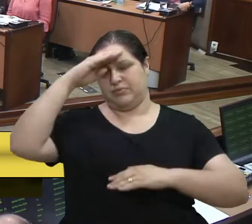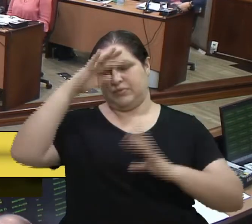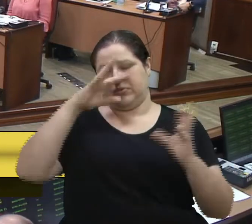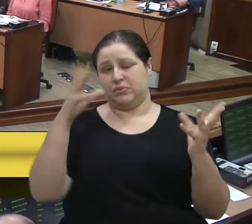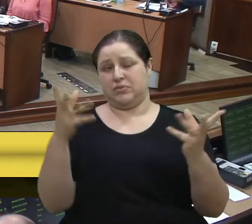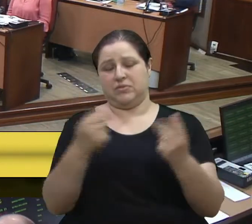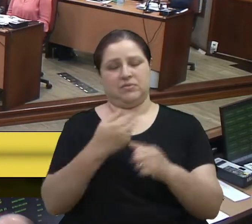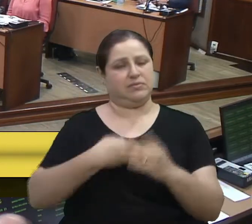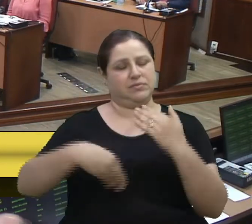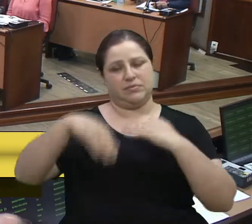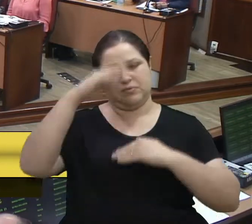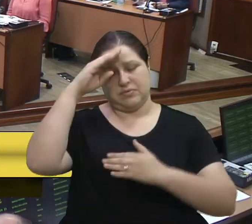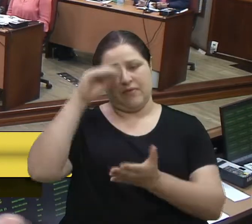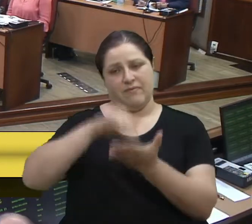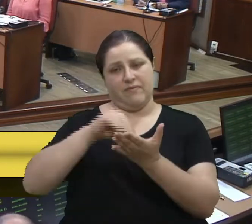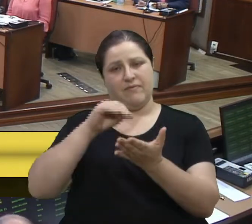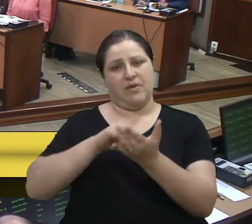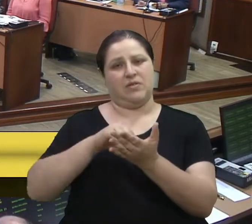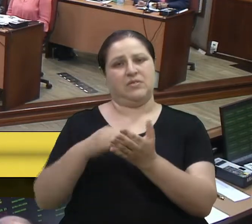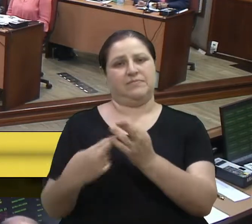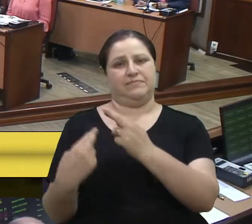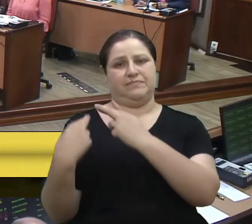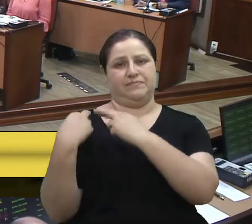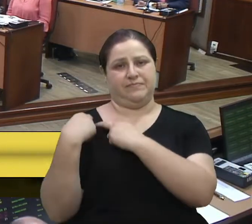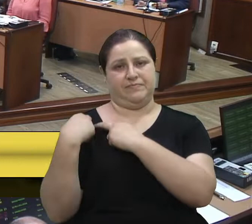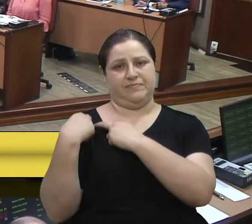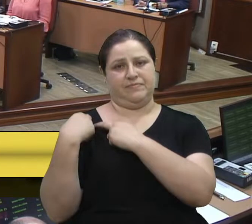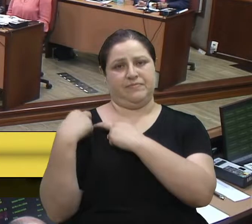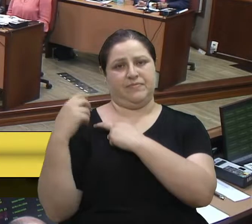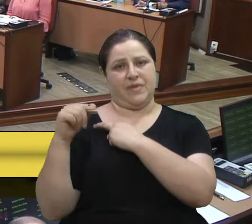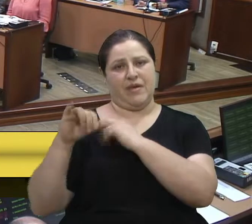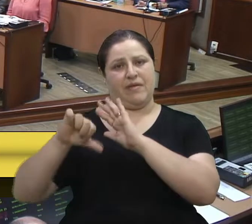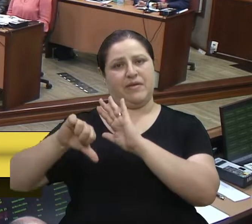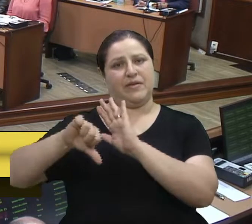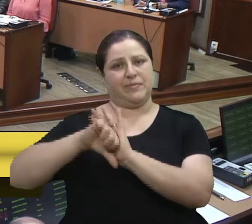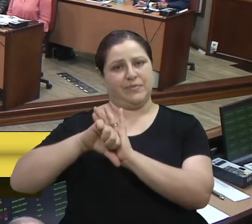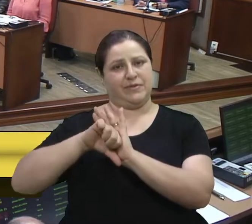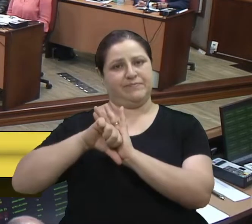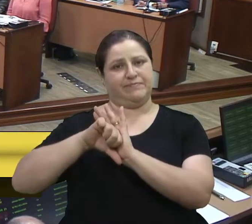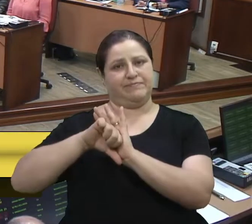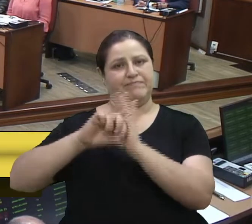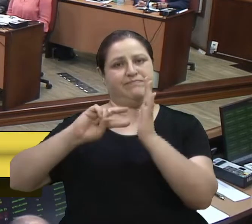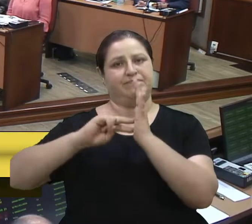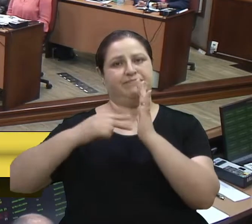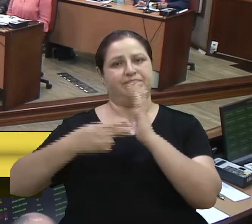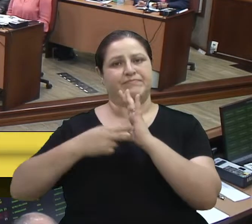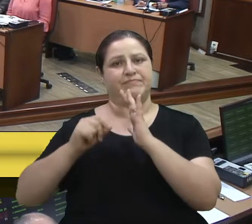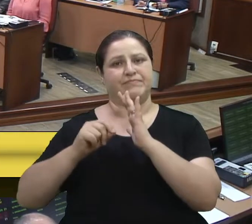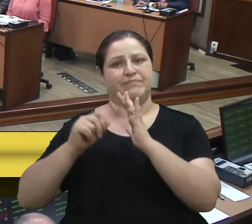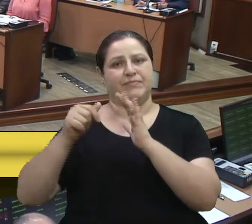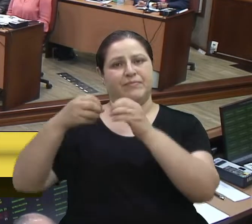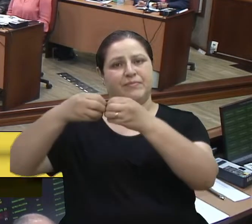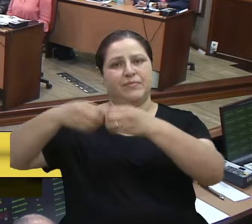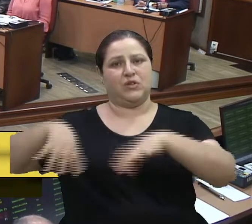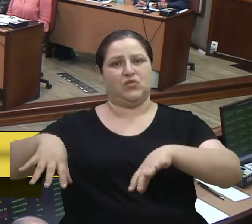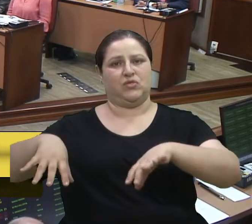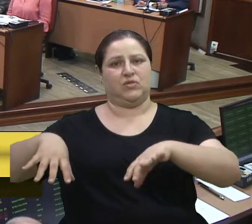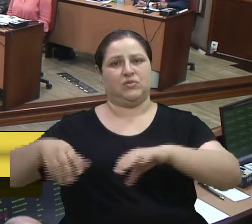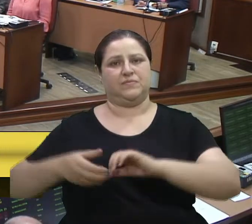atitude irresponsável, digamos assim, criminosa no sentido do dano que causou.